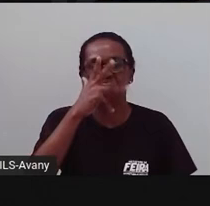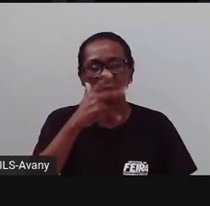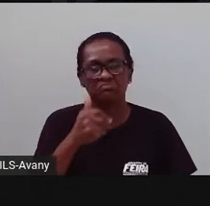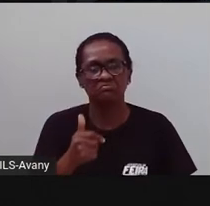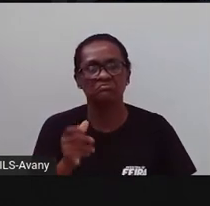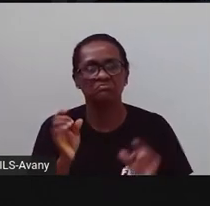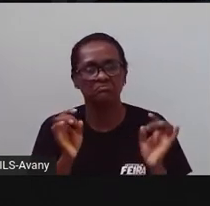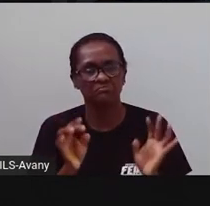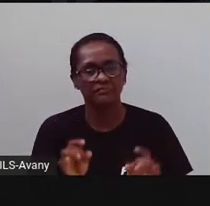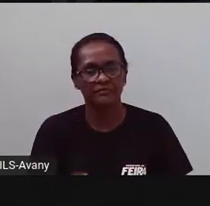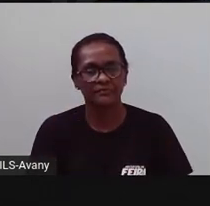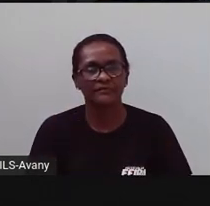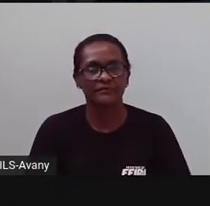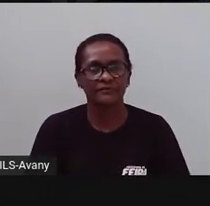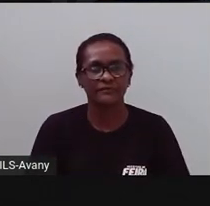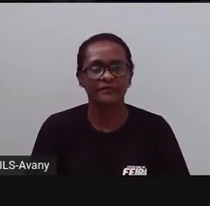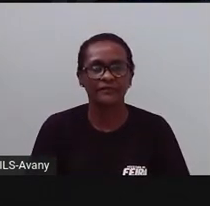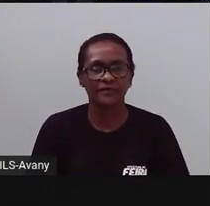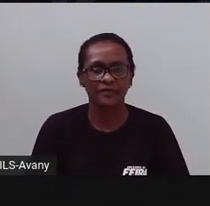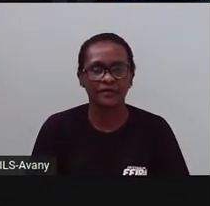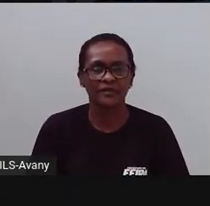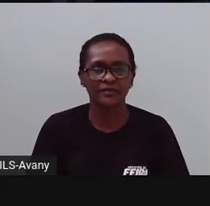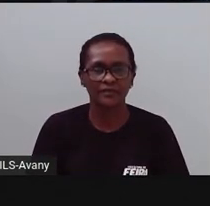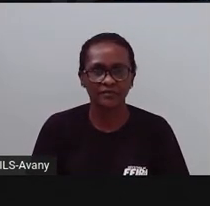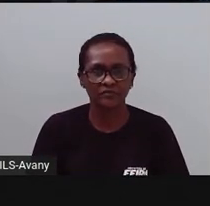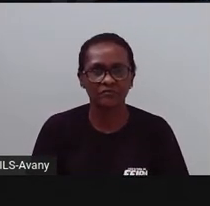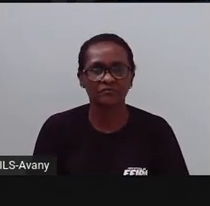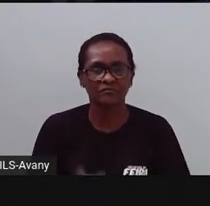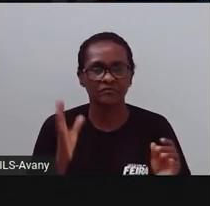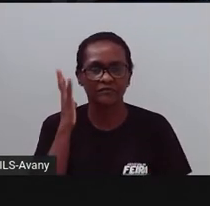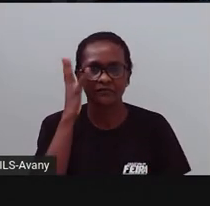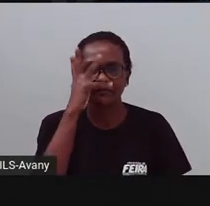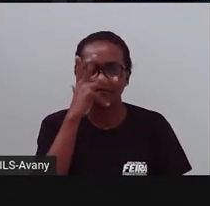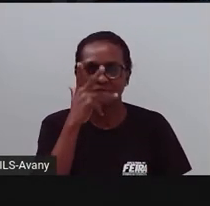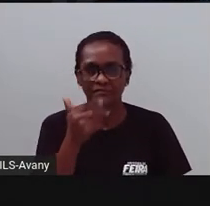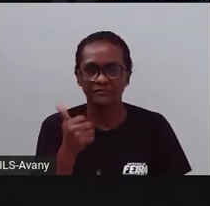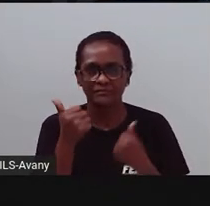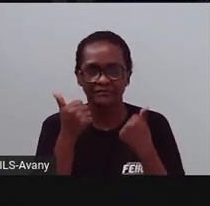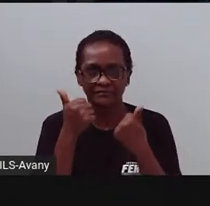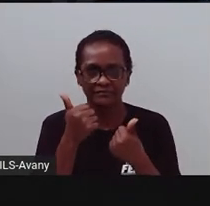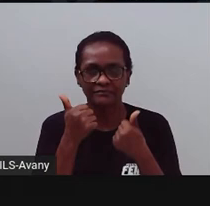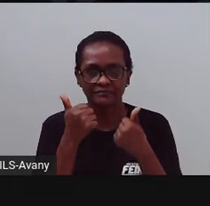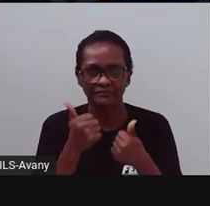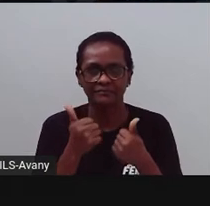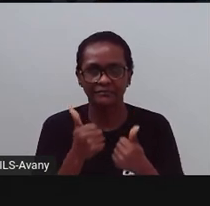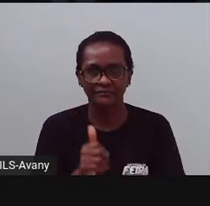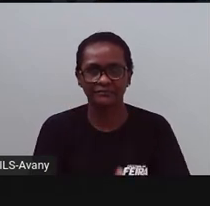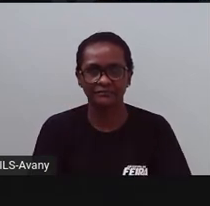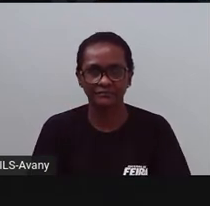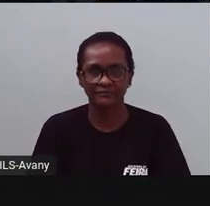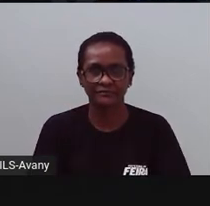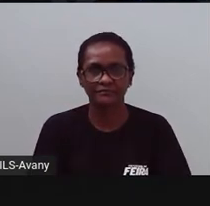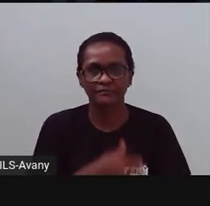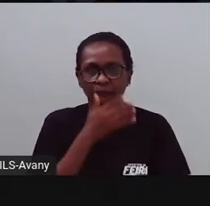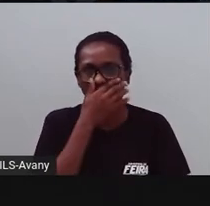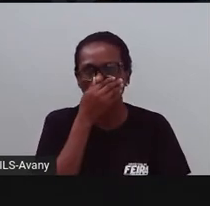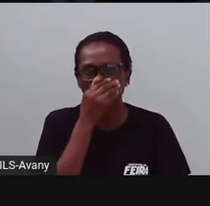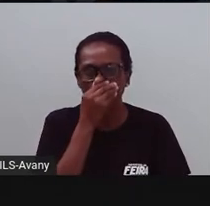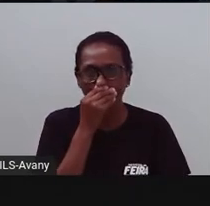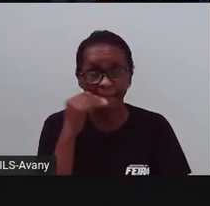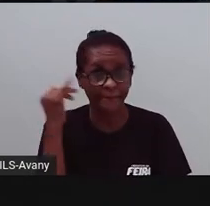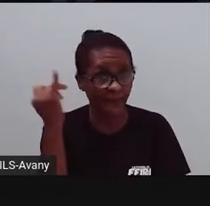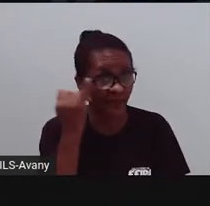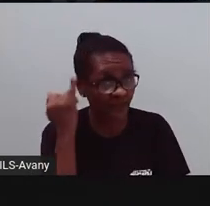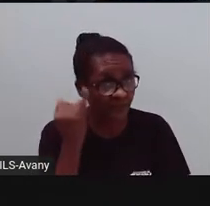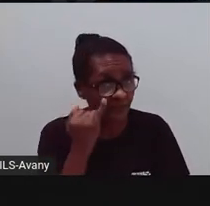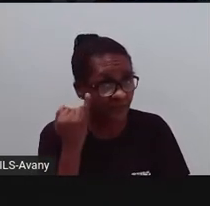ali em exposição, cada animal lindo que está aí em exposição. Então, um evento também muito importante para